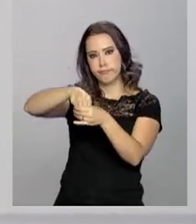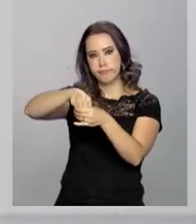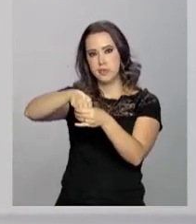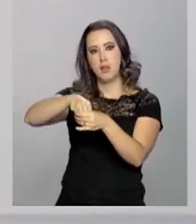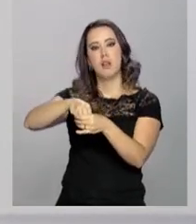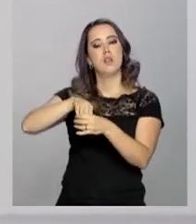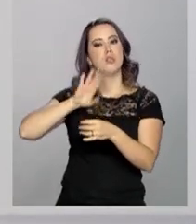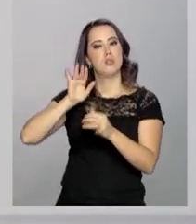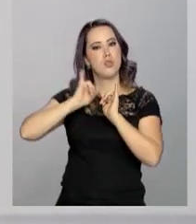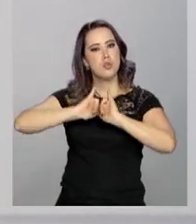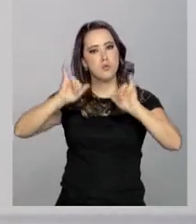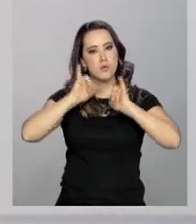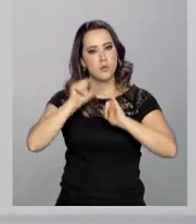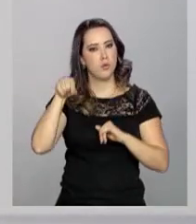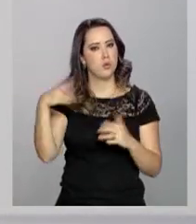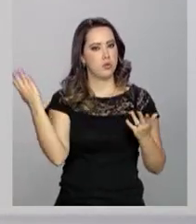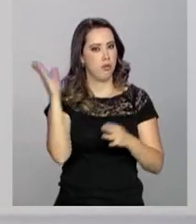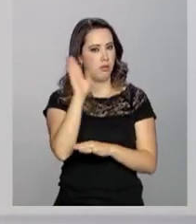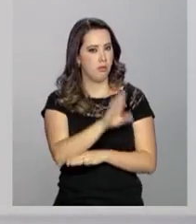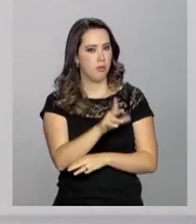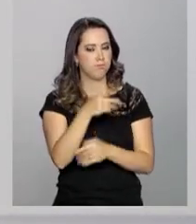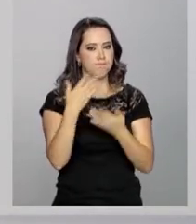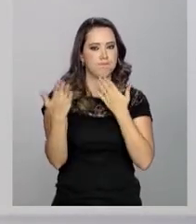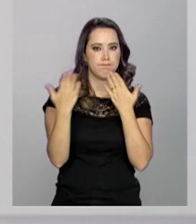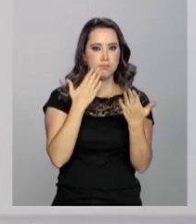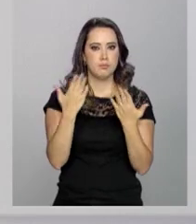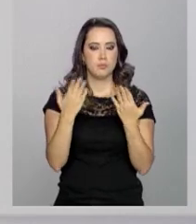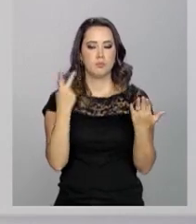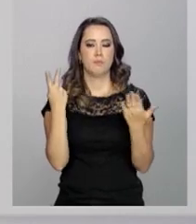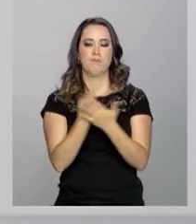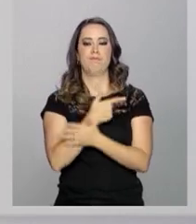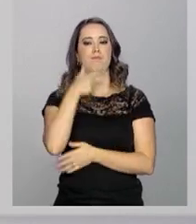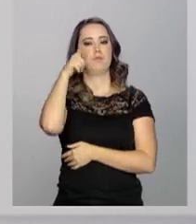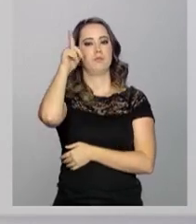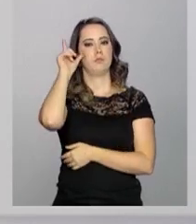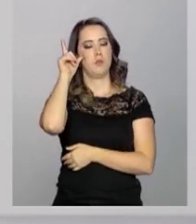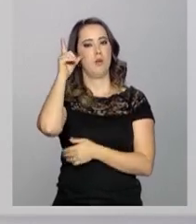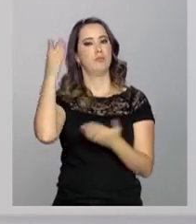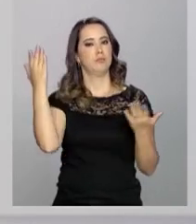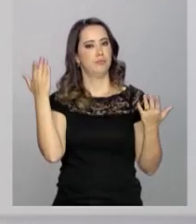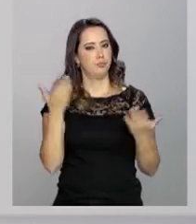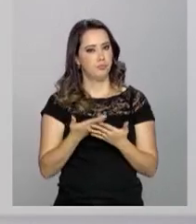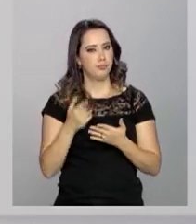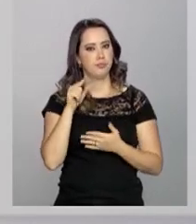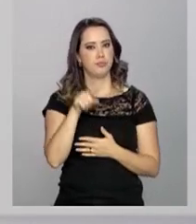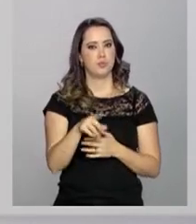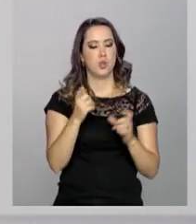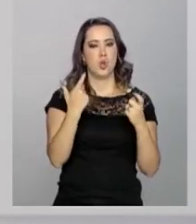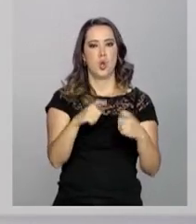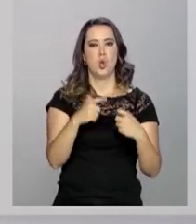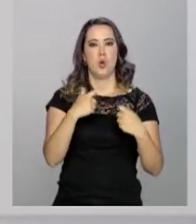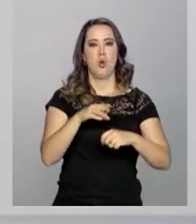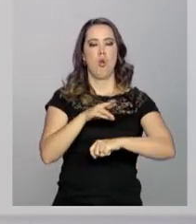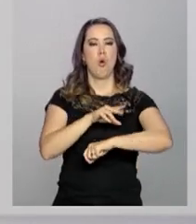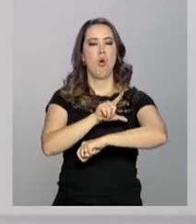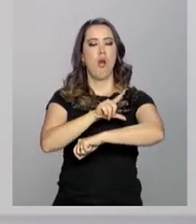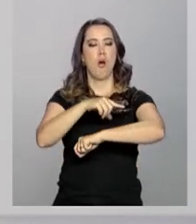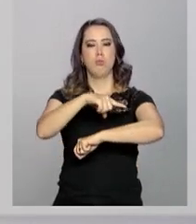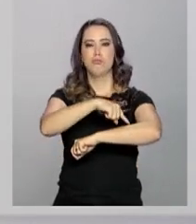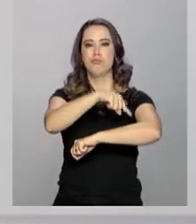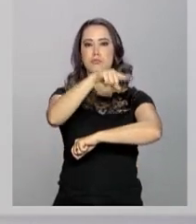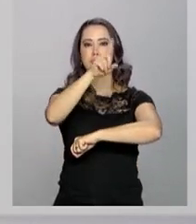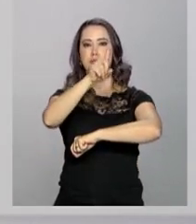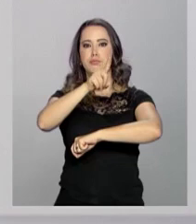do Rio de Janeiro, divulgou nesta tarde um balanço da operação realizada ontem e hoje nos complexos do Alemão, Penha e Maré.